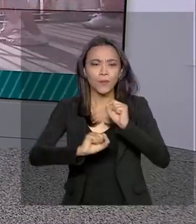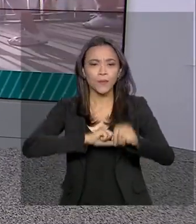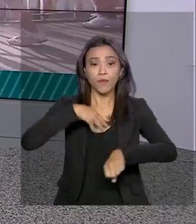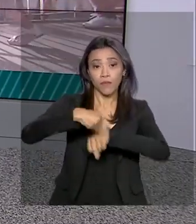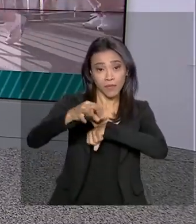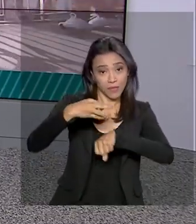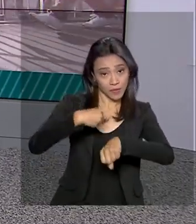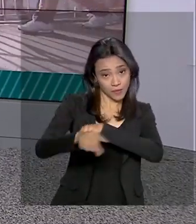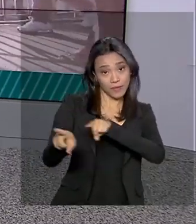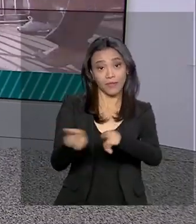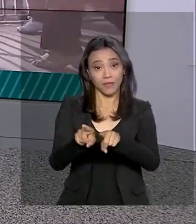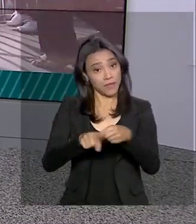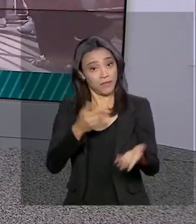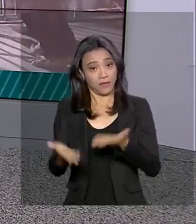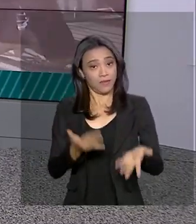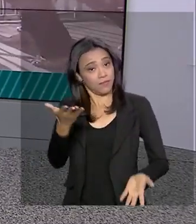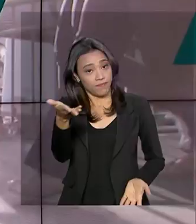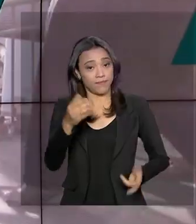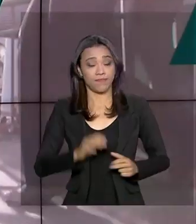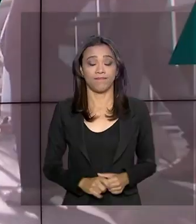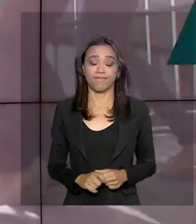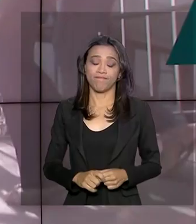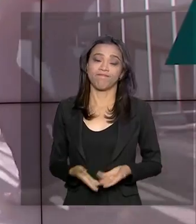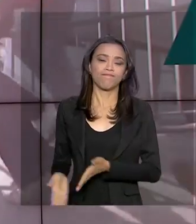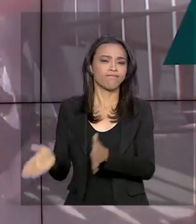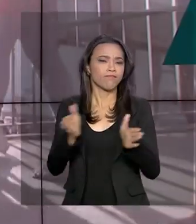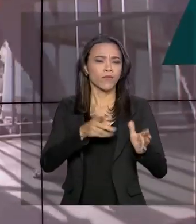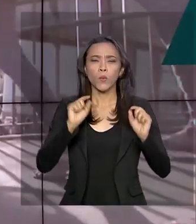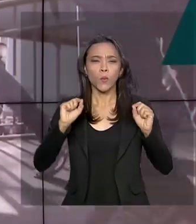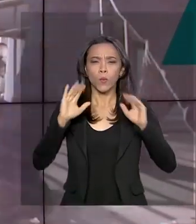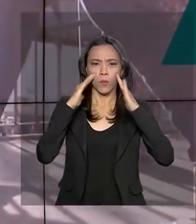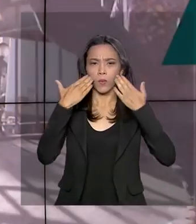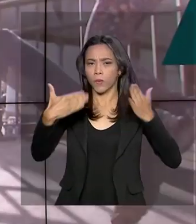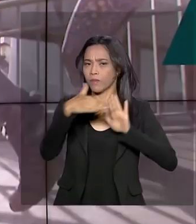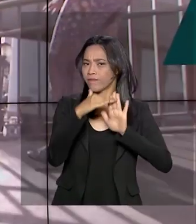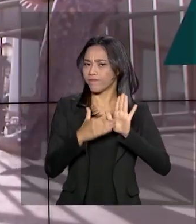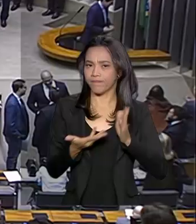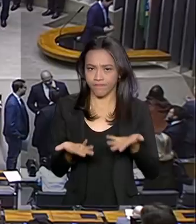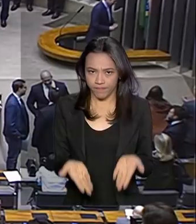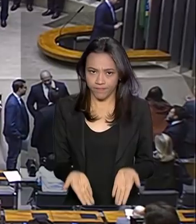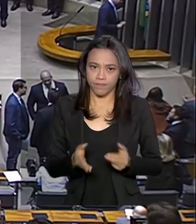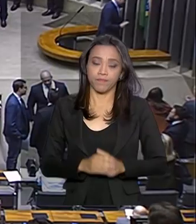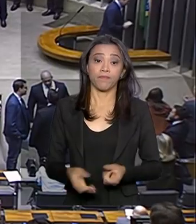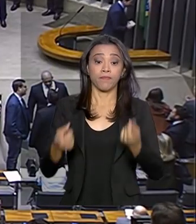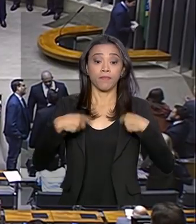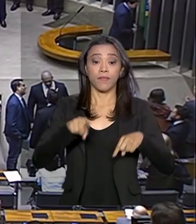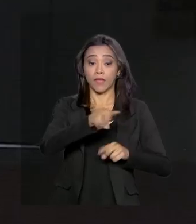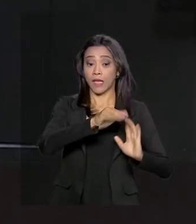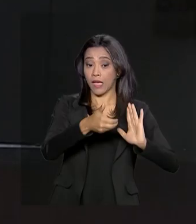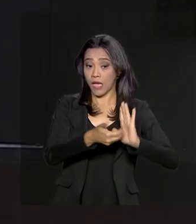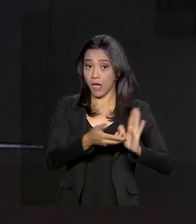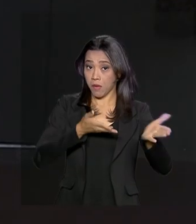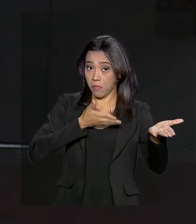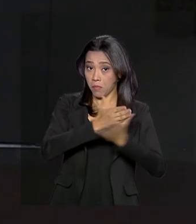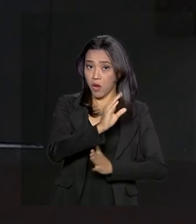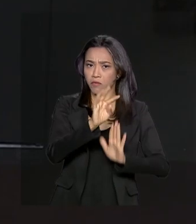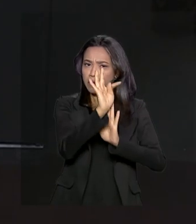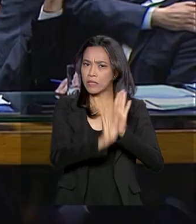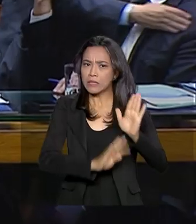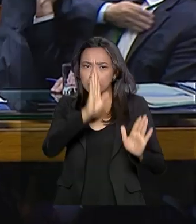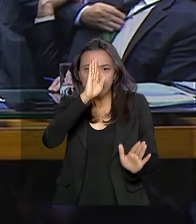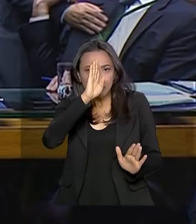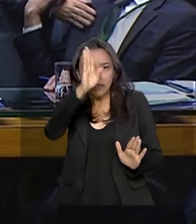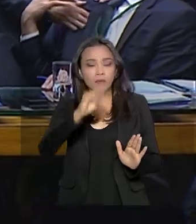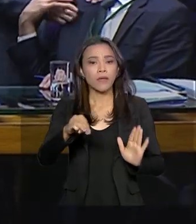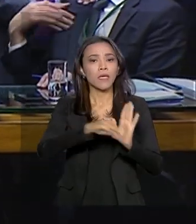muita informação e serviço pra você. Confira os destaques desta edição. Câmara dos Deputados aprova texto principal